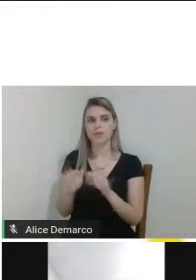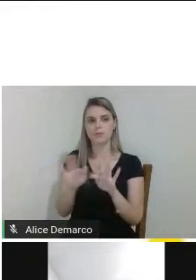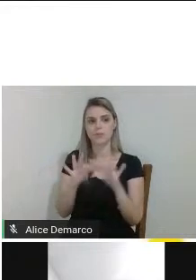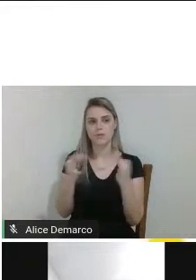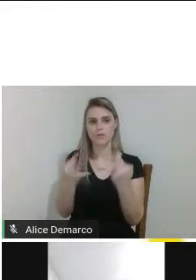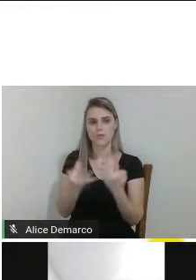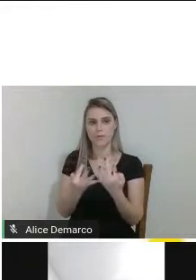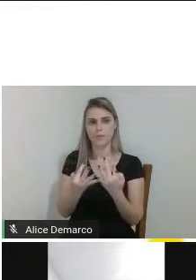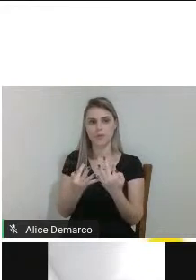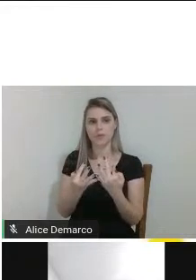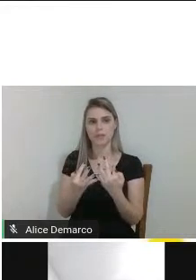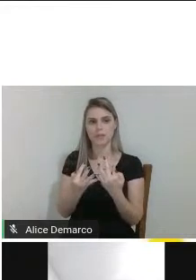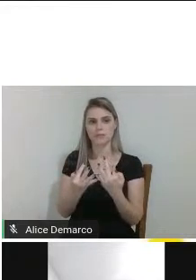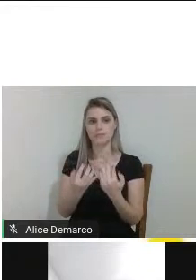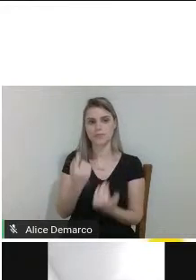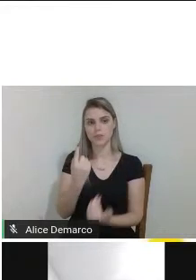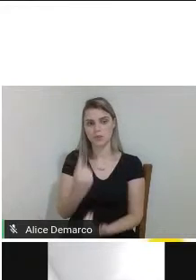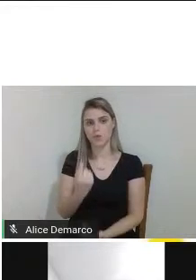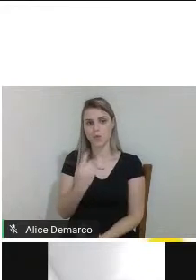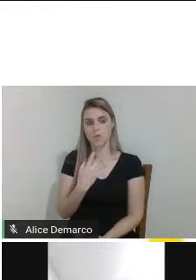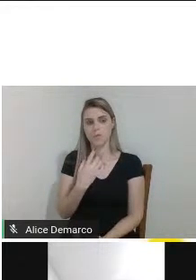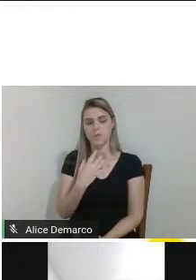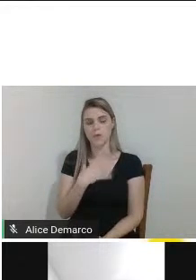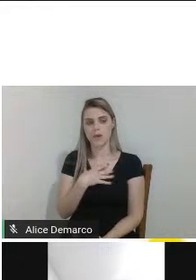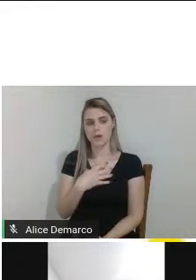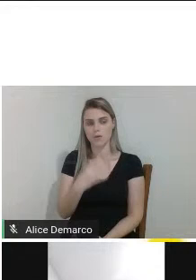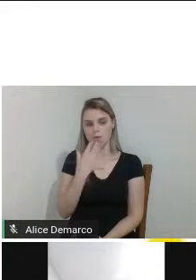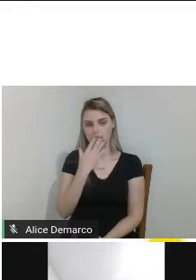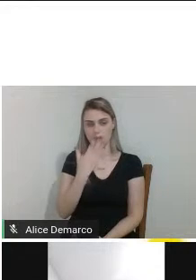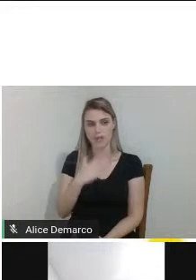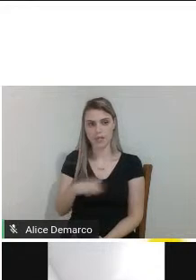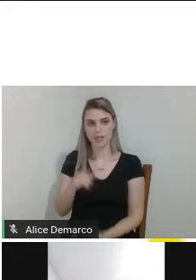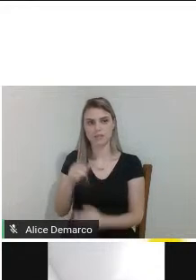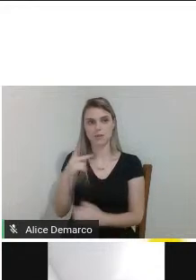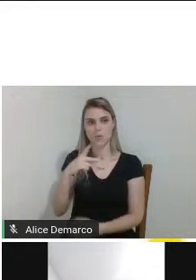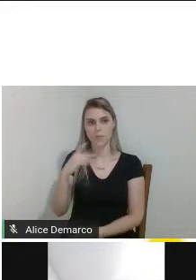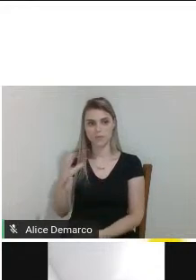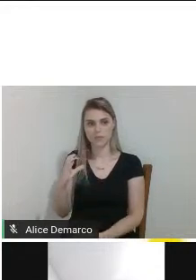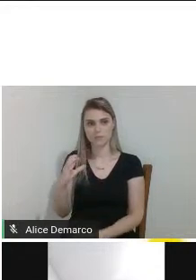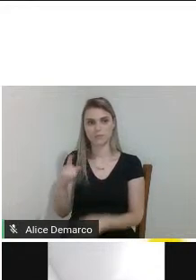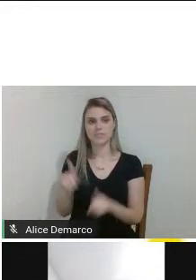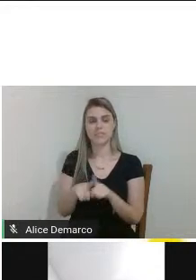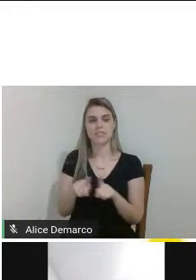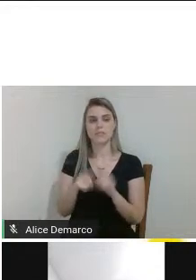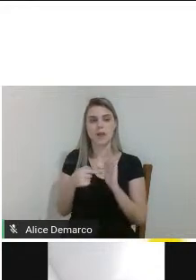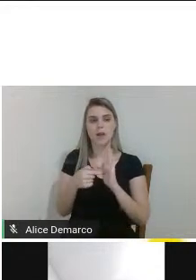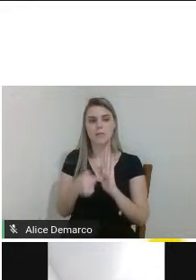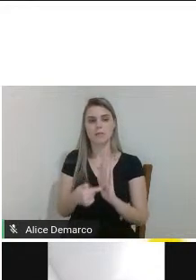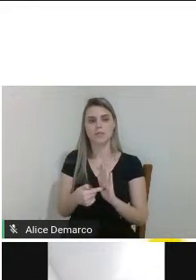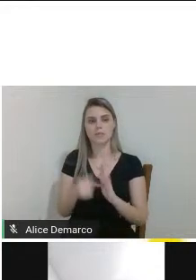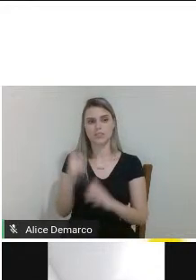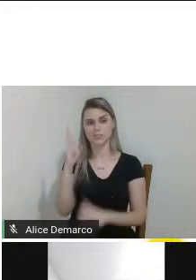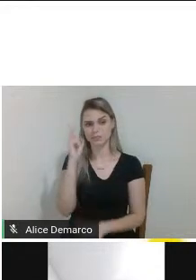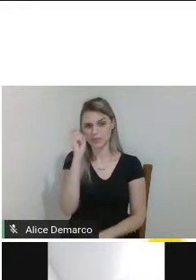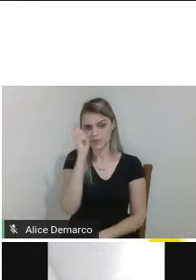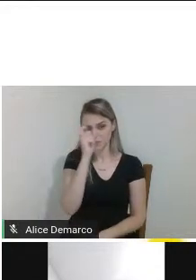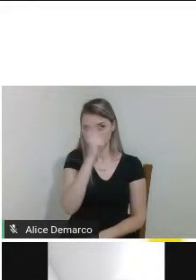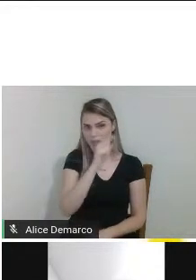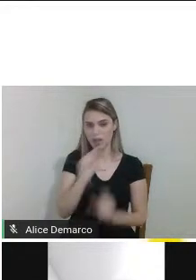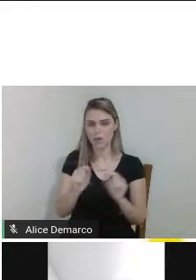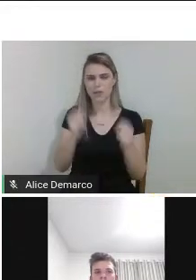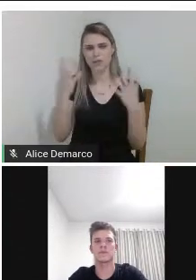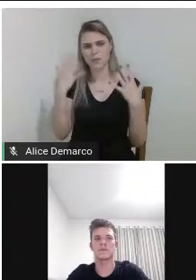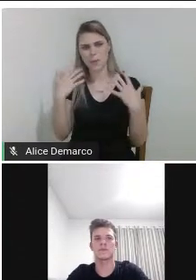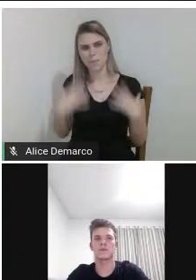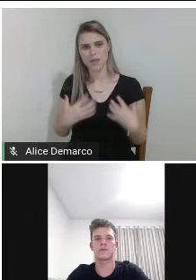que tem uma criança com paralisia cerebral e elas apresentaram muitas dificuldades para dar banho na